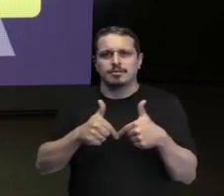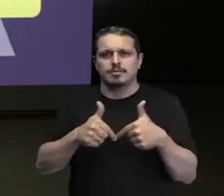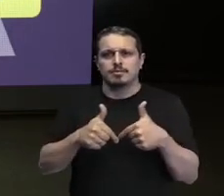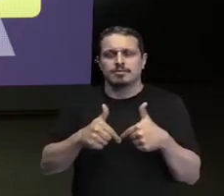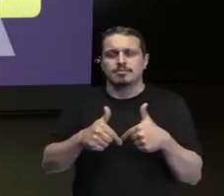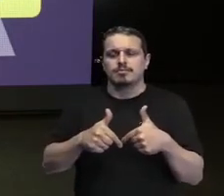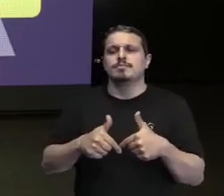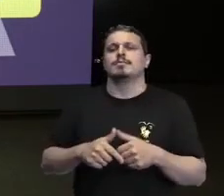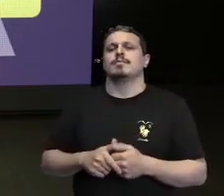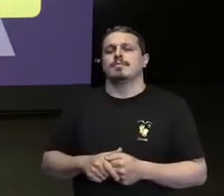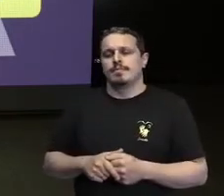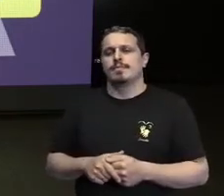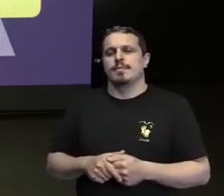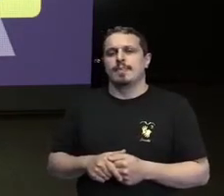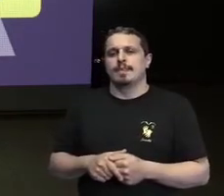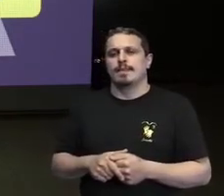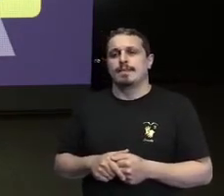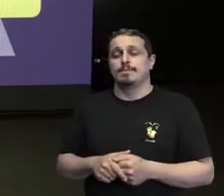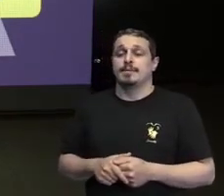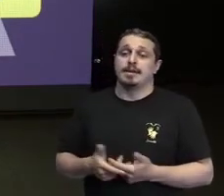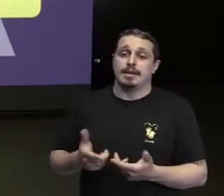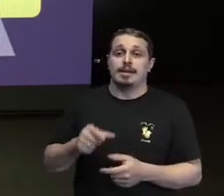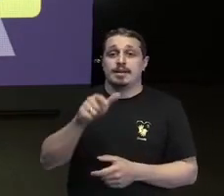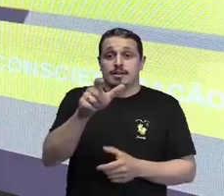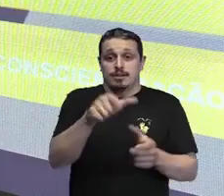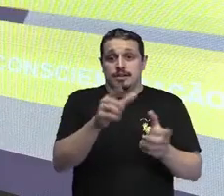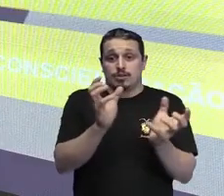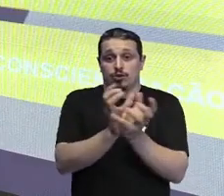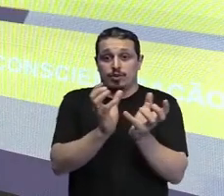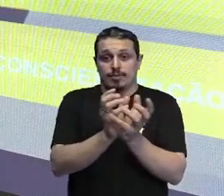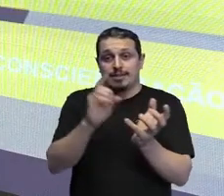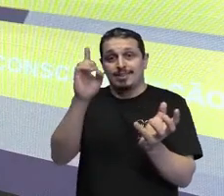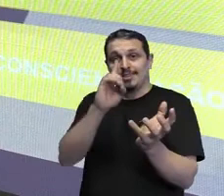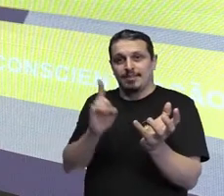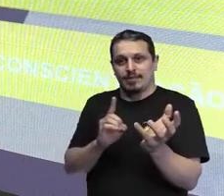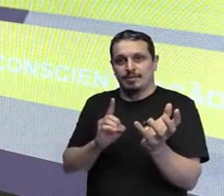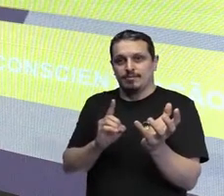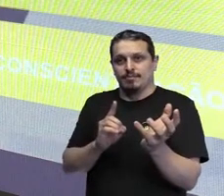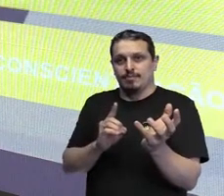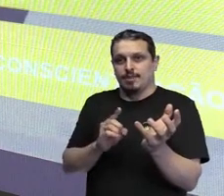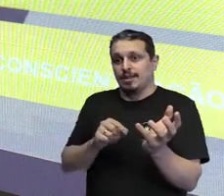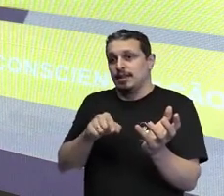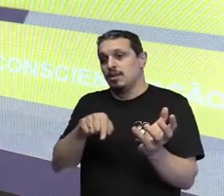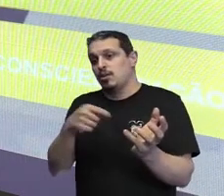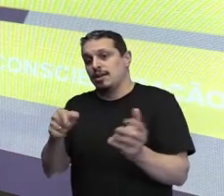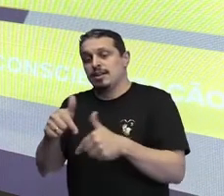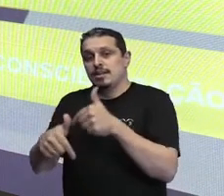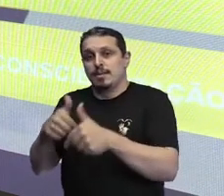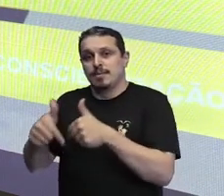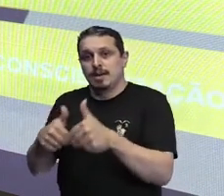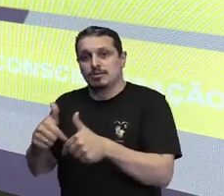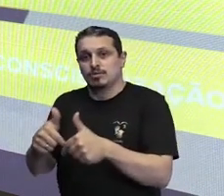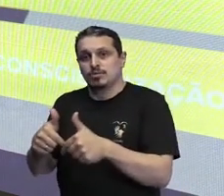minoritários, aspas. A gente tem... A gente trabalha com...